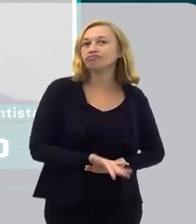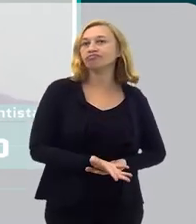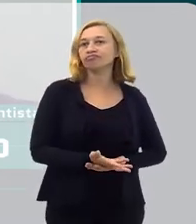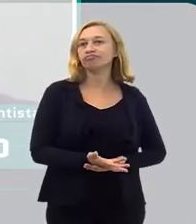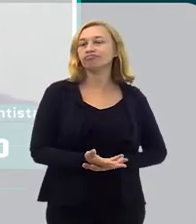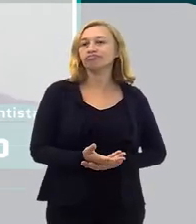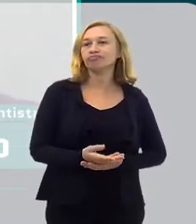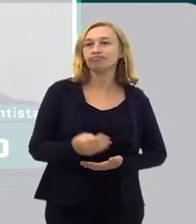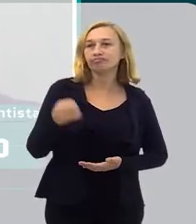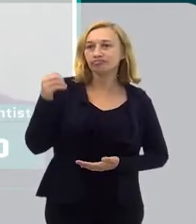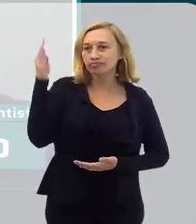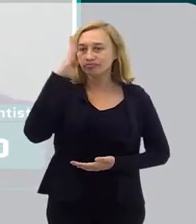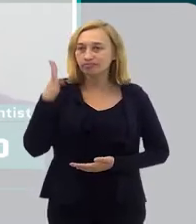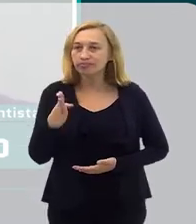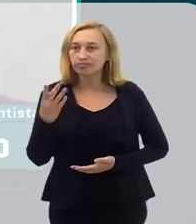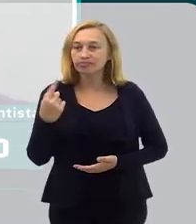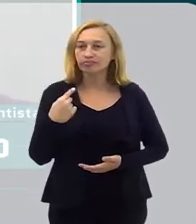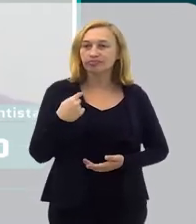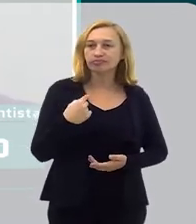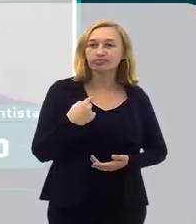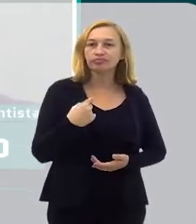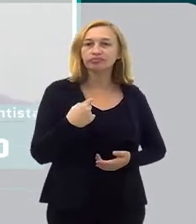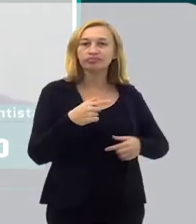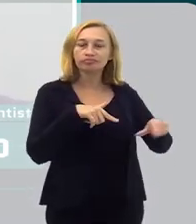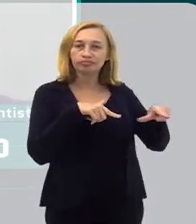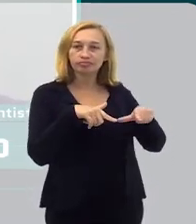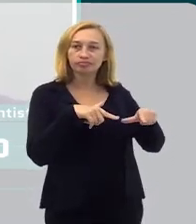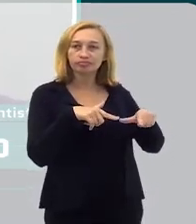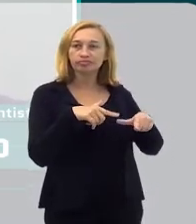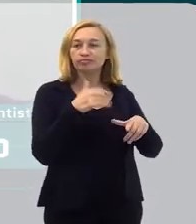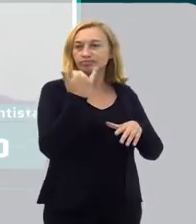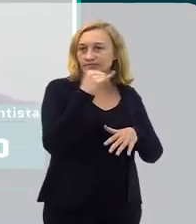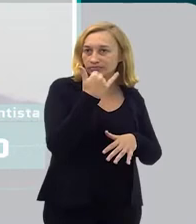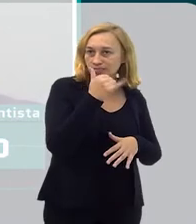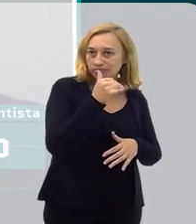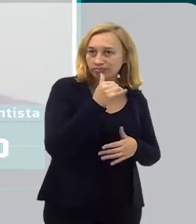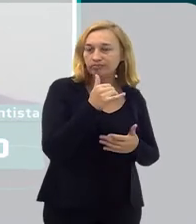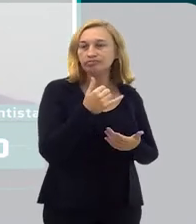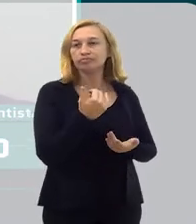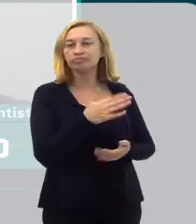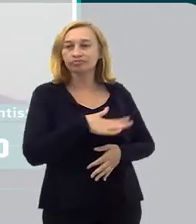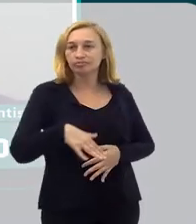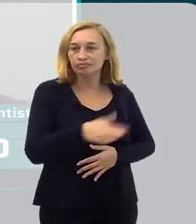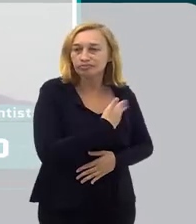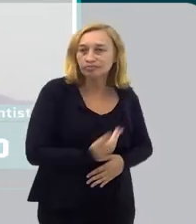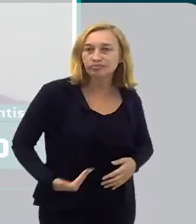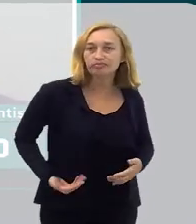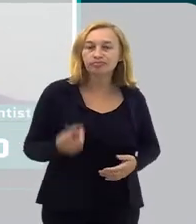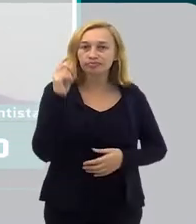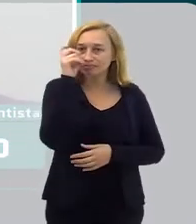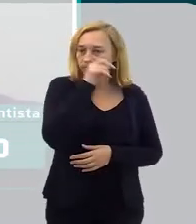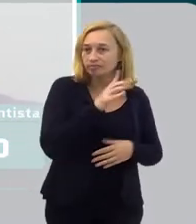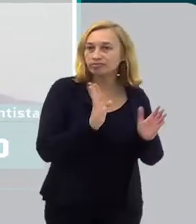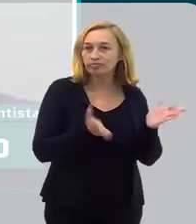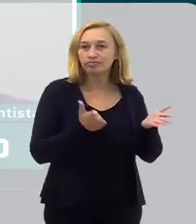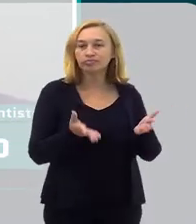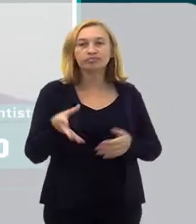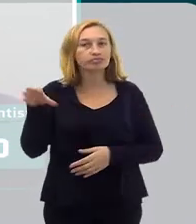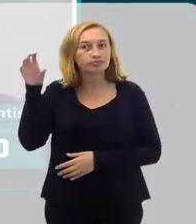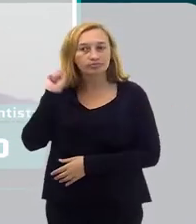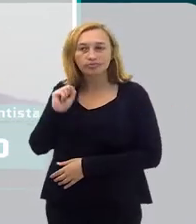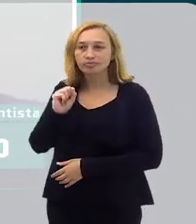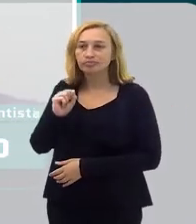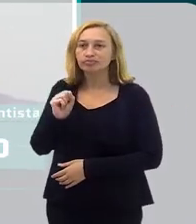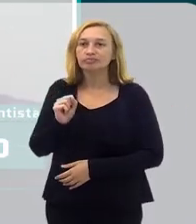do brasileiro de acessar os serviços de odontologia, a dificuldade na rede pública, e eu queria ouvir agora